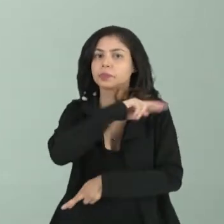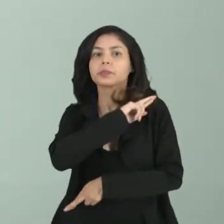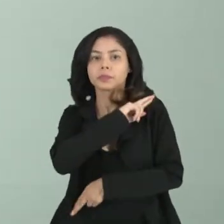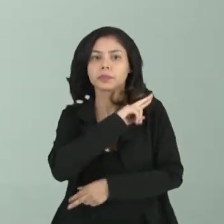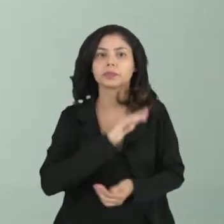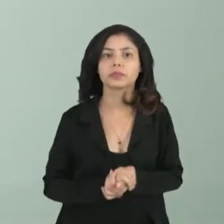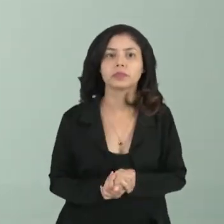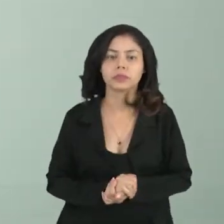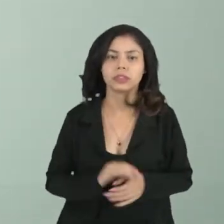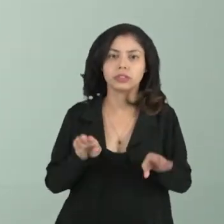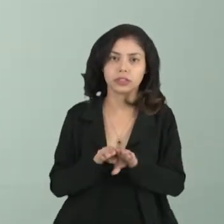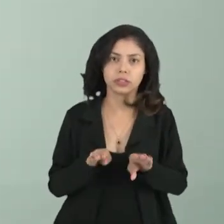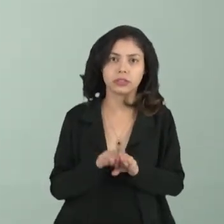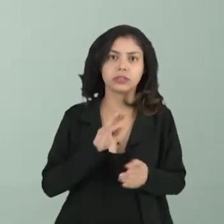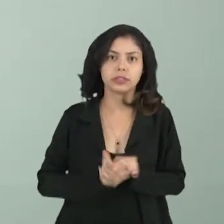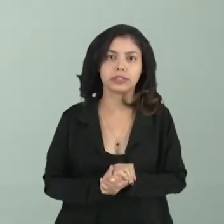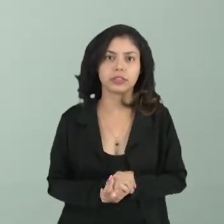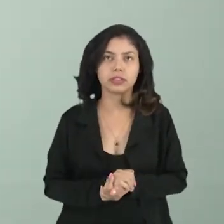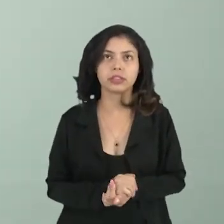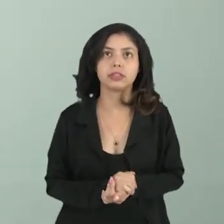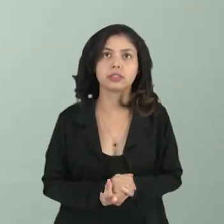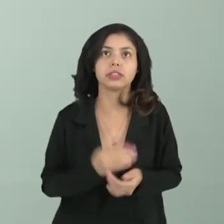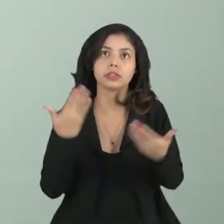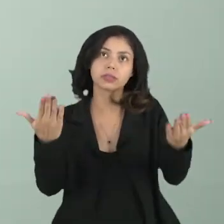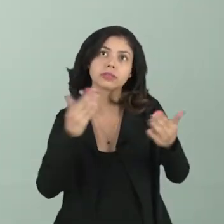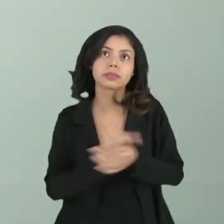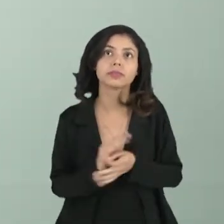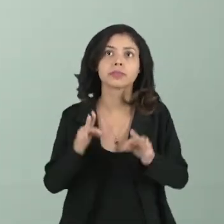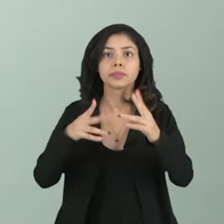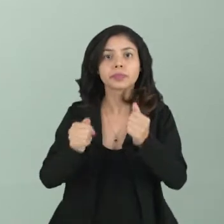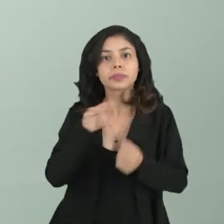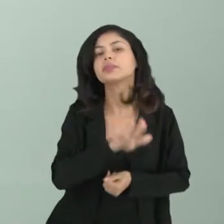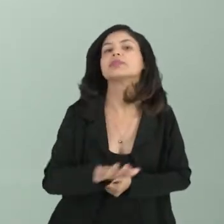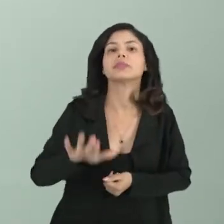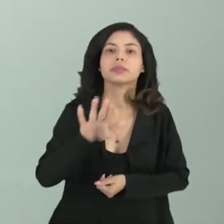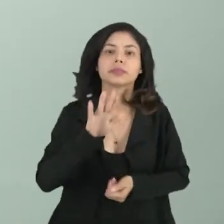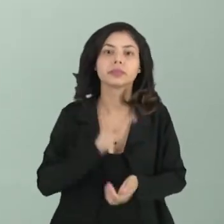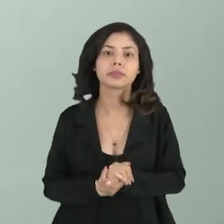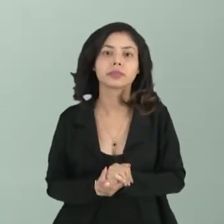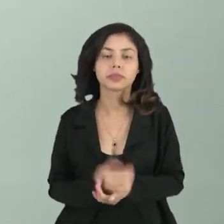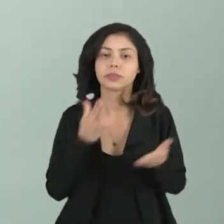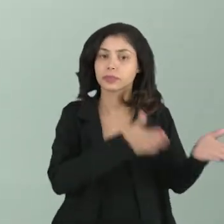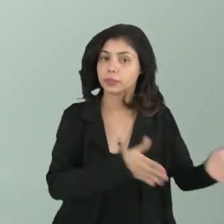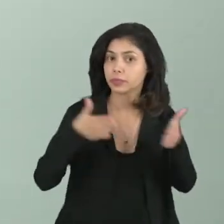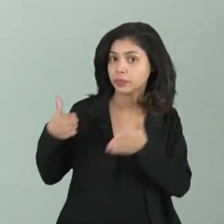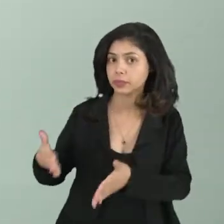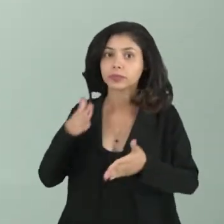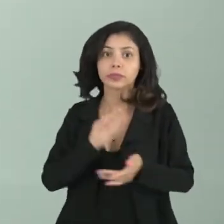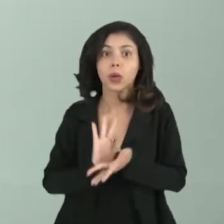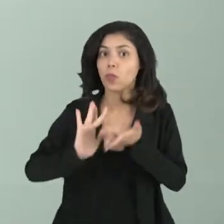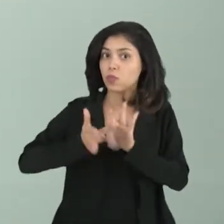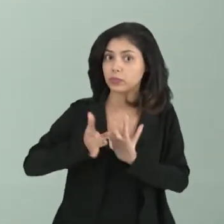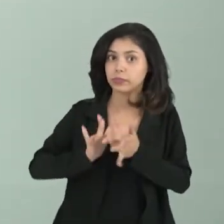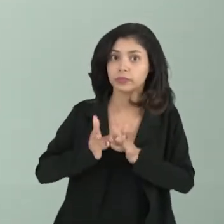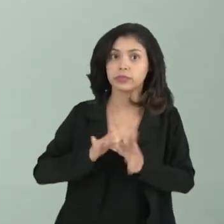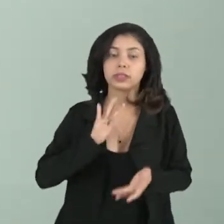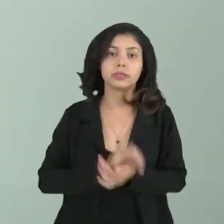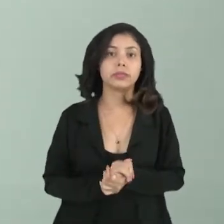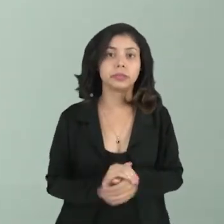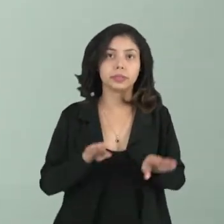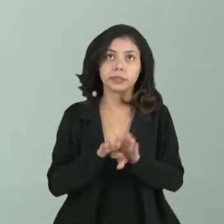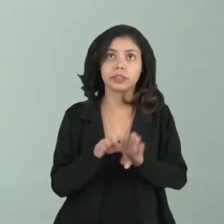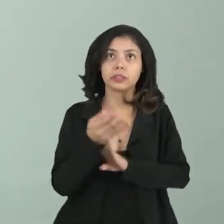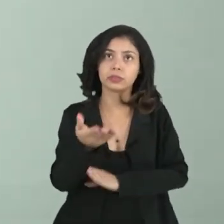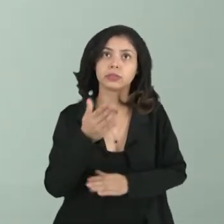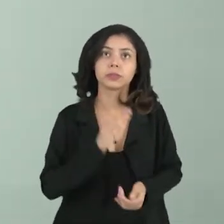por defender, né? Do inimigo. Então, as pessoas, a partir desse momento, desse contato, eles vão reproduzindo e